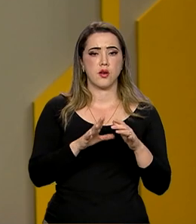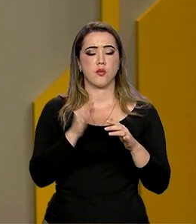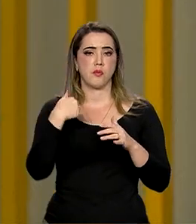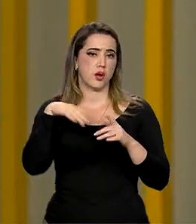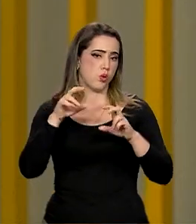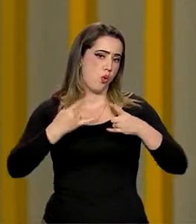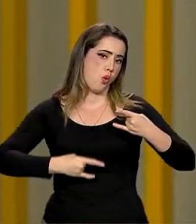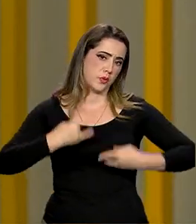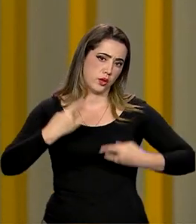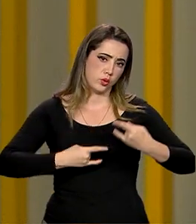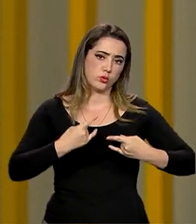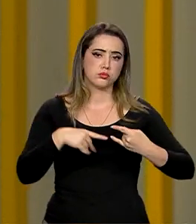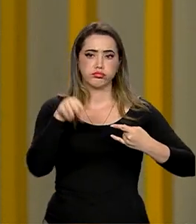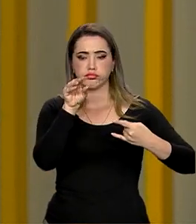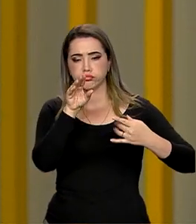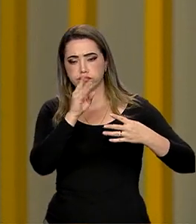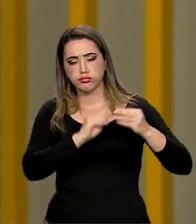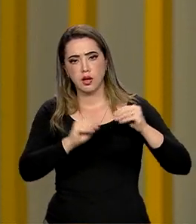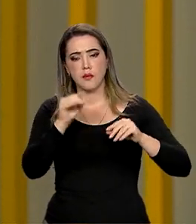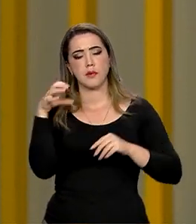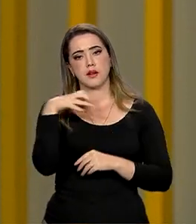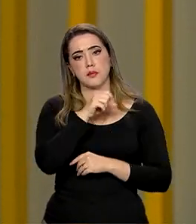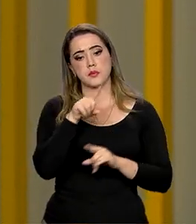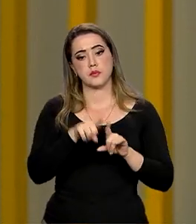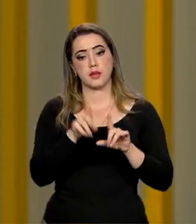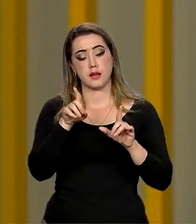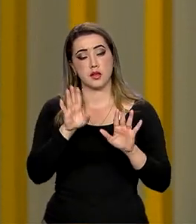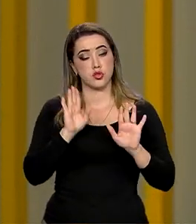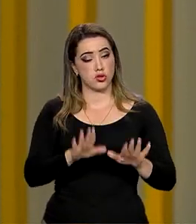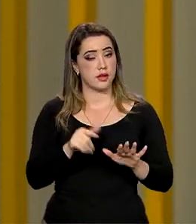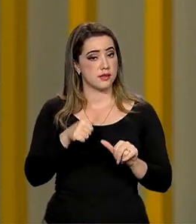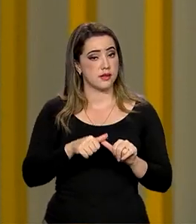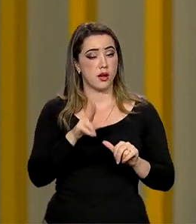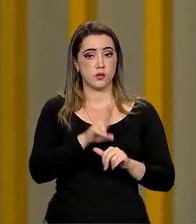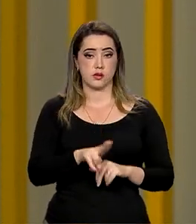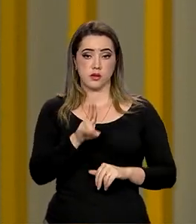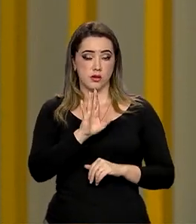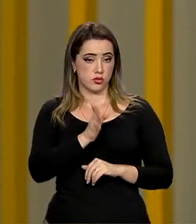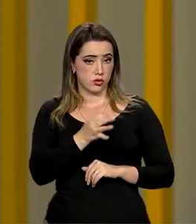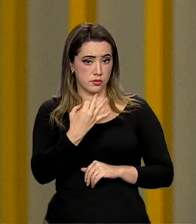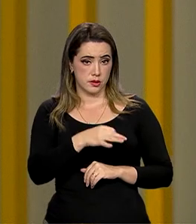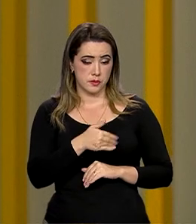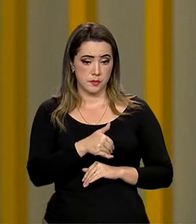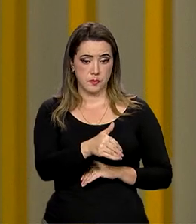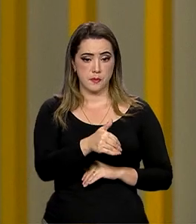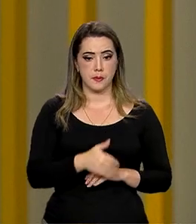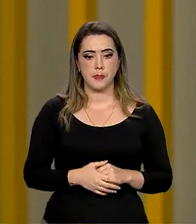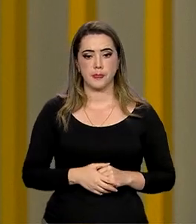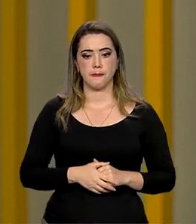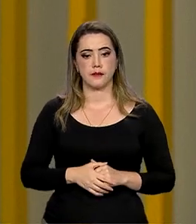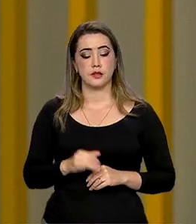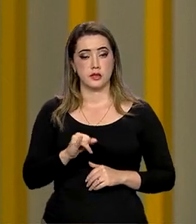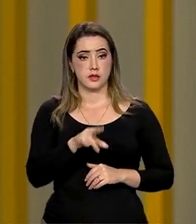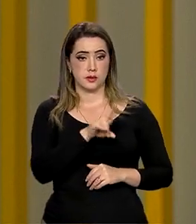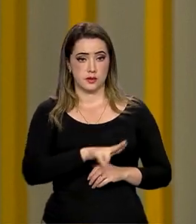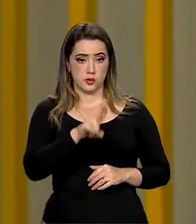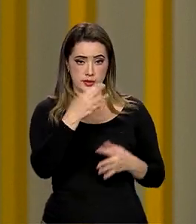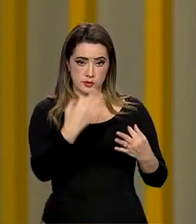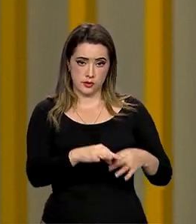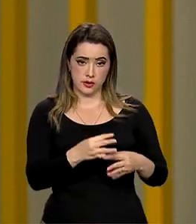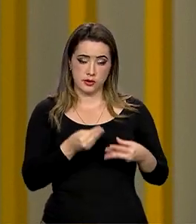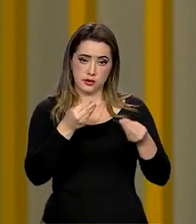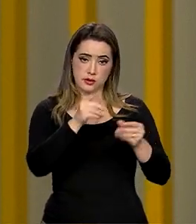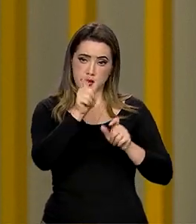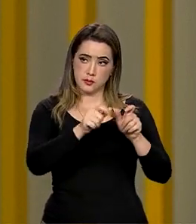É natural isso, essa automação veio para ficar, isso, quando usado adequadamente, entrega ao